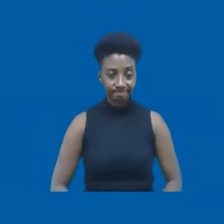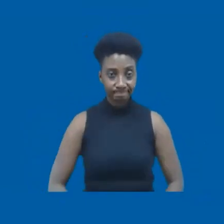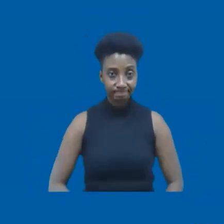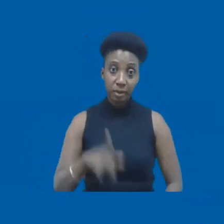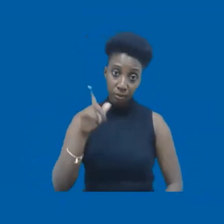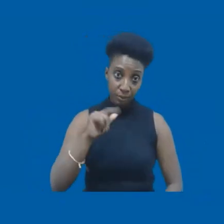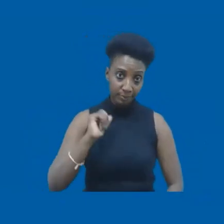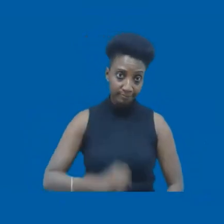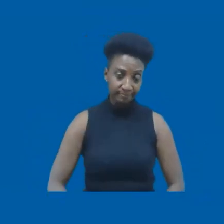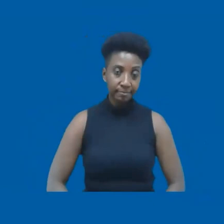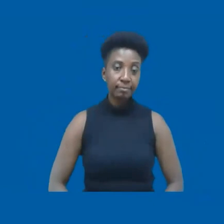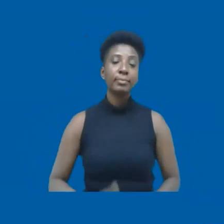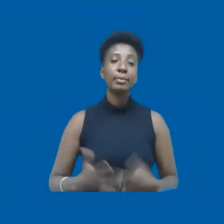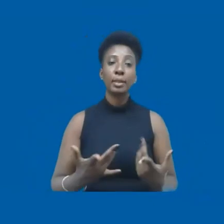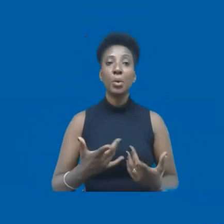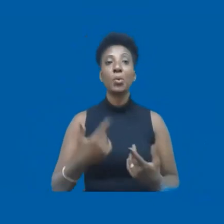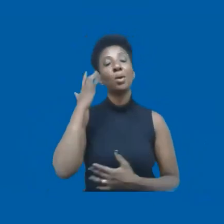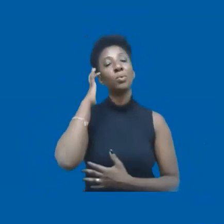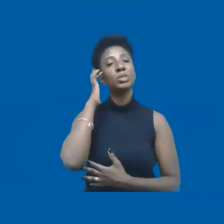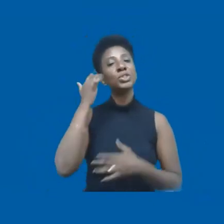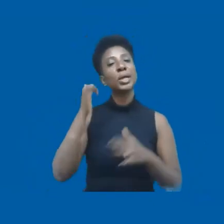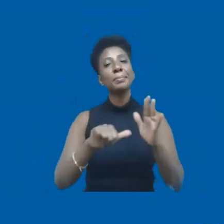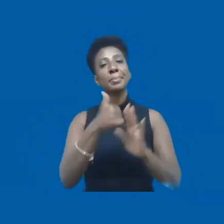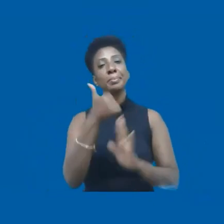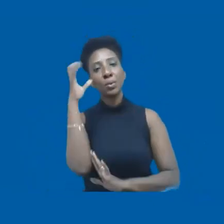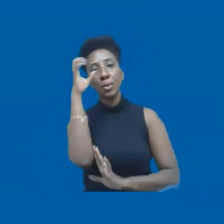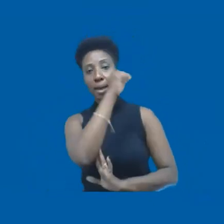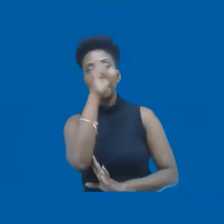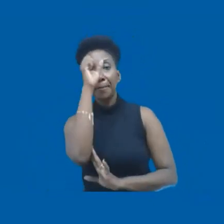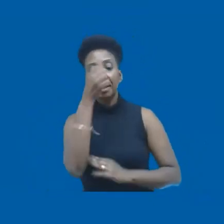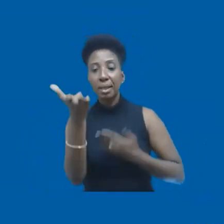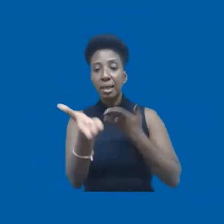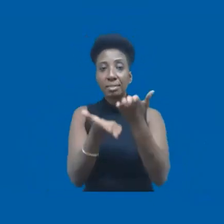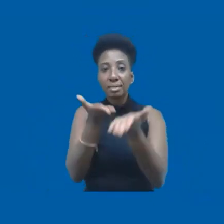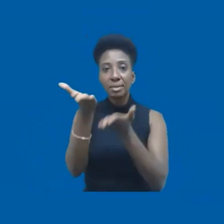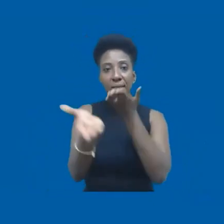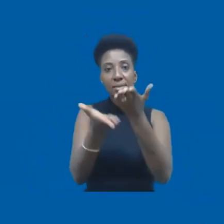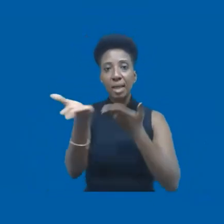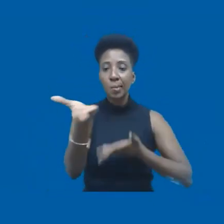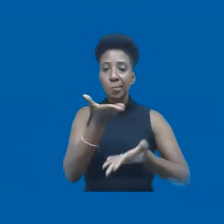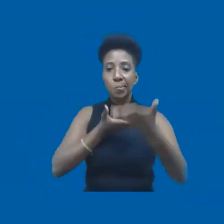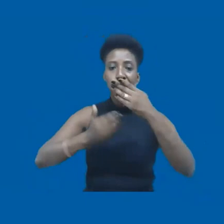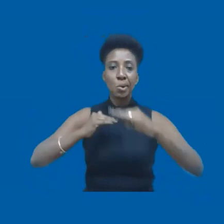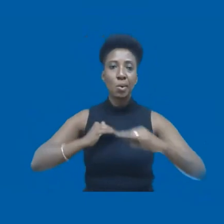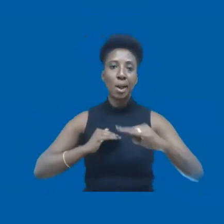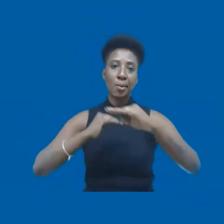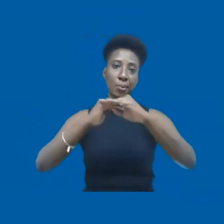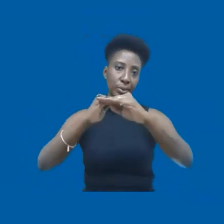Então, eu acho que a gente tem que primeiro aprender a tratar o próximo com igualdade.